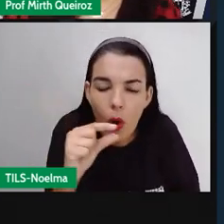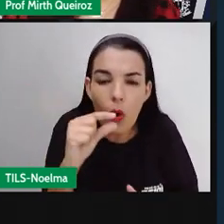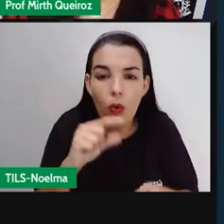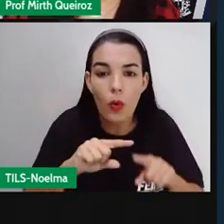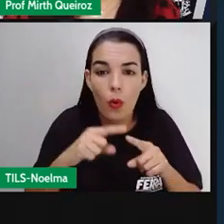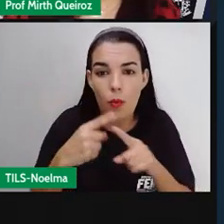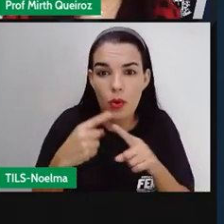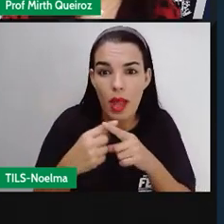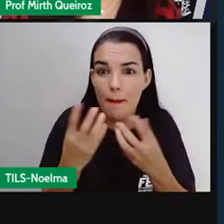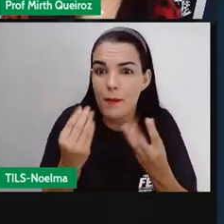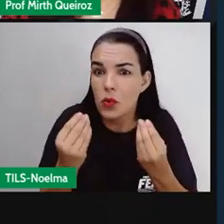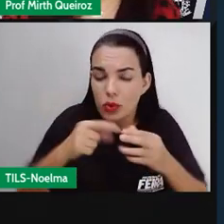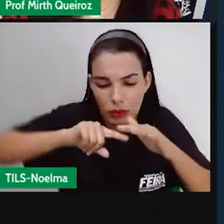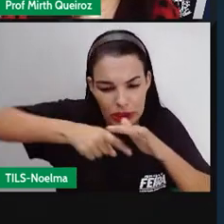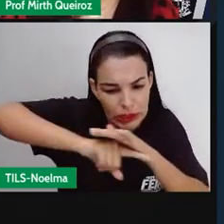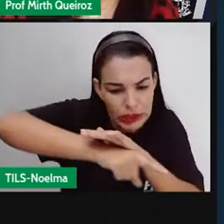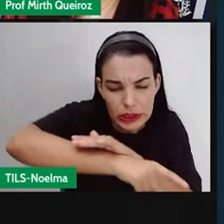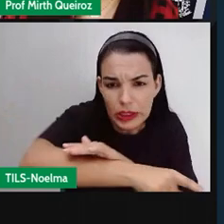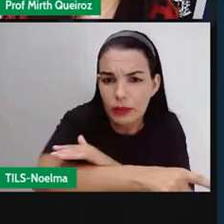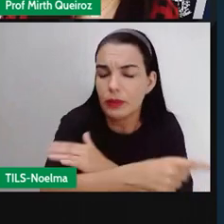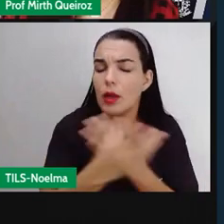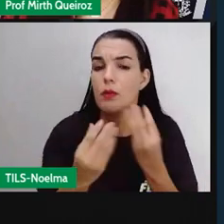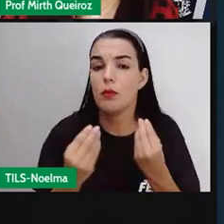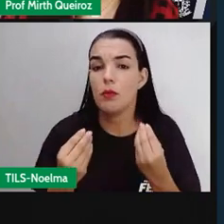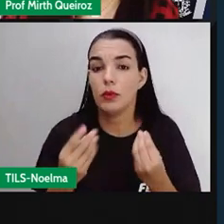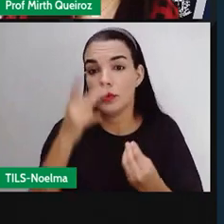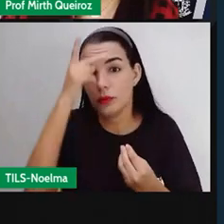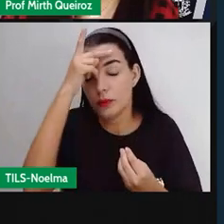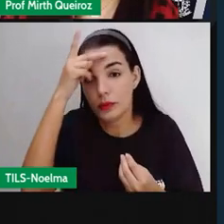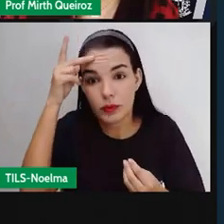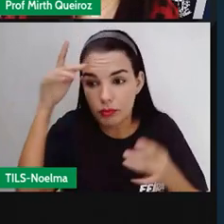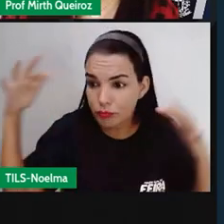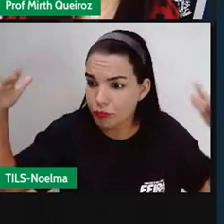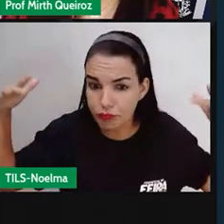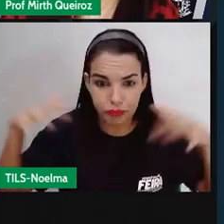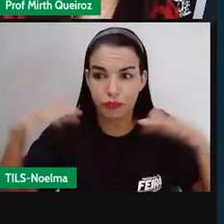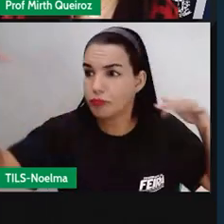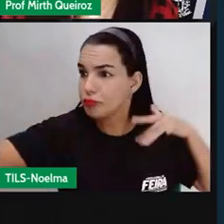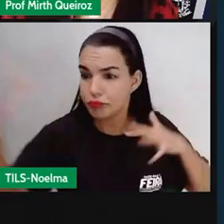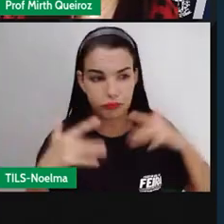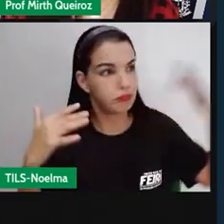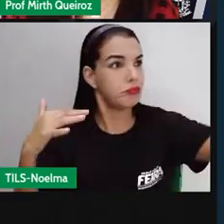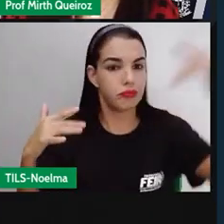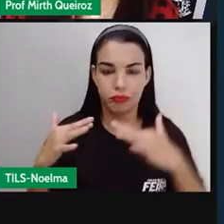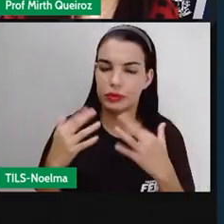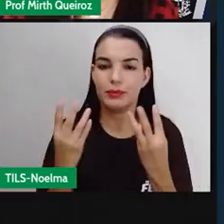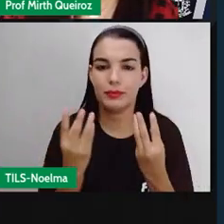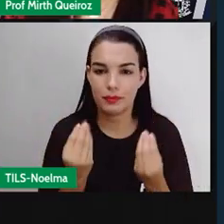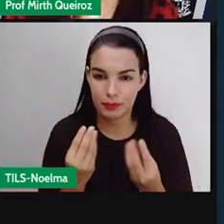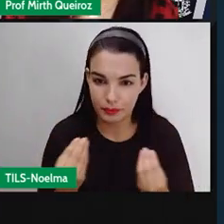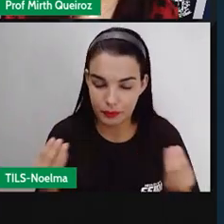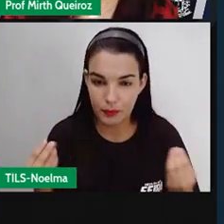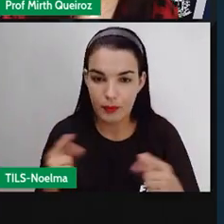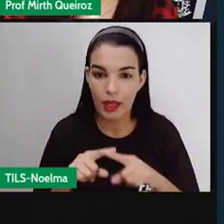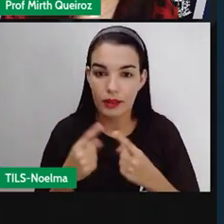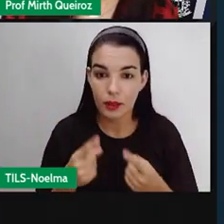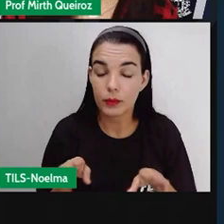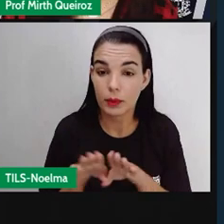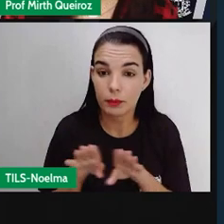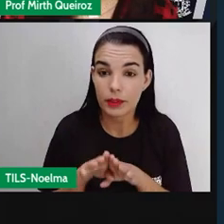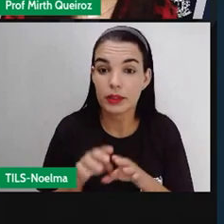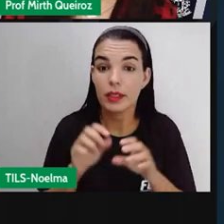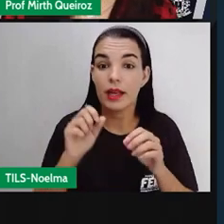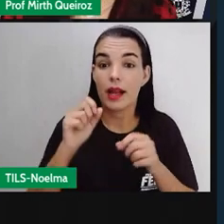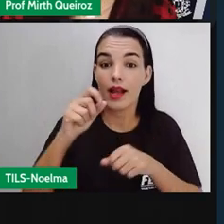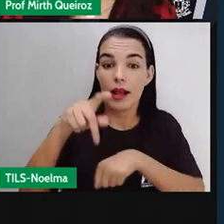extração também de ouro, a descoberta do ouro no Brasil foi um dos motivos que fez com que as pessoas